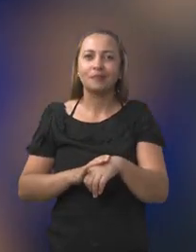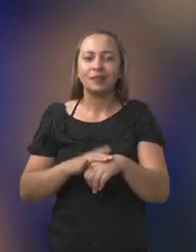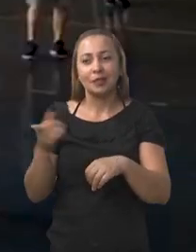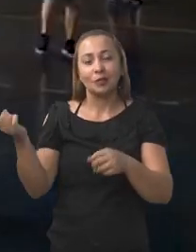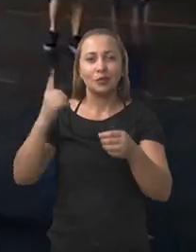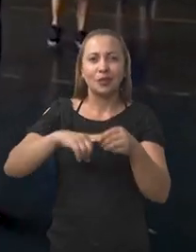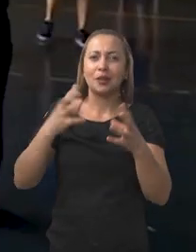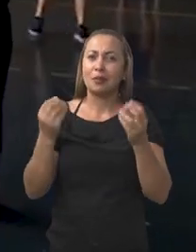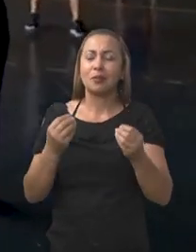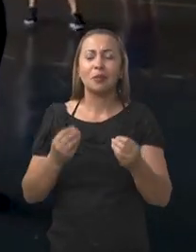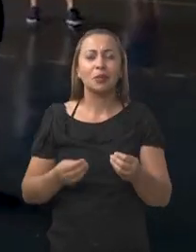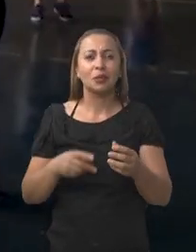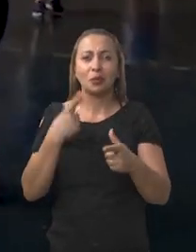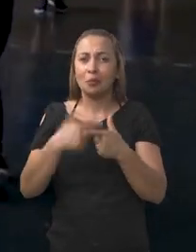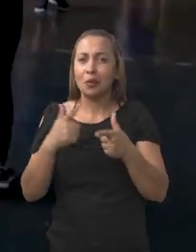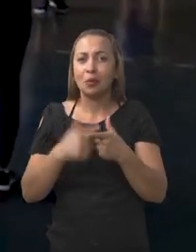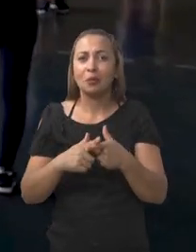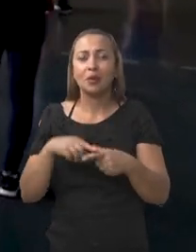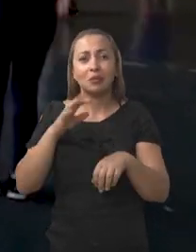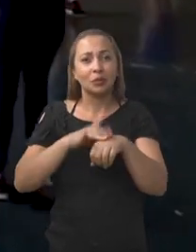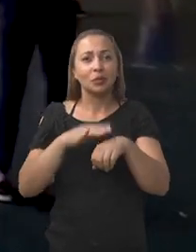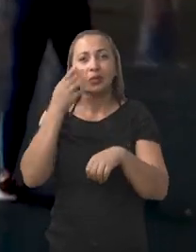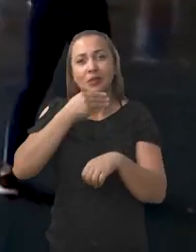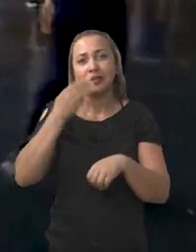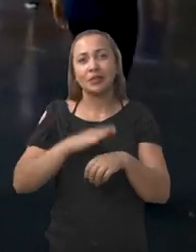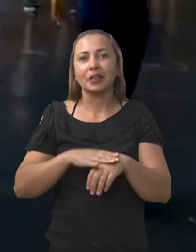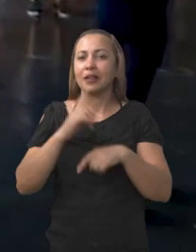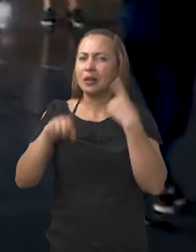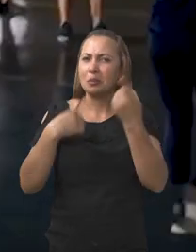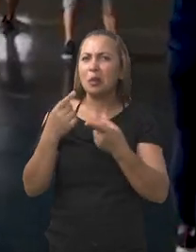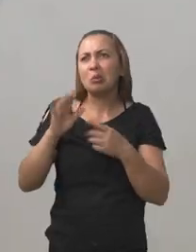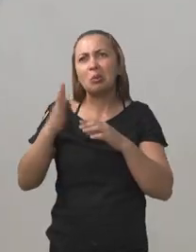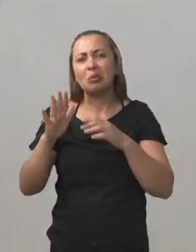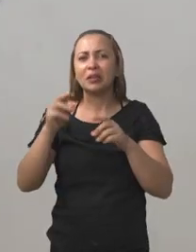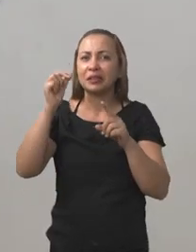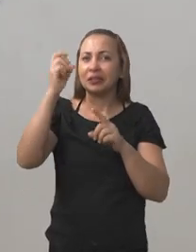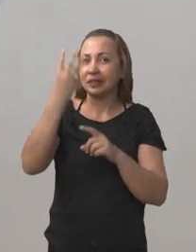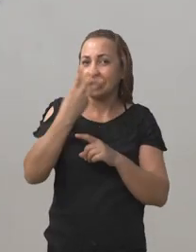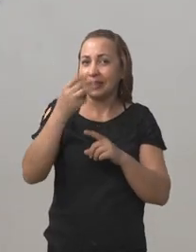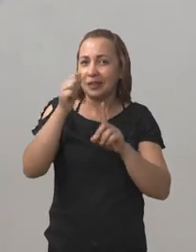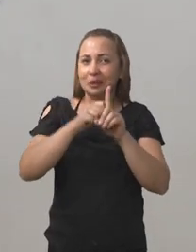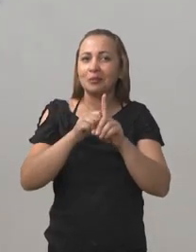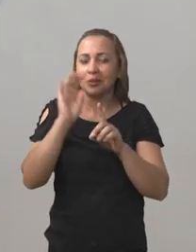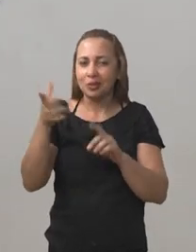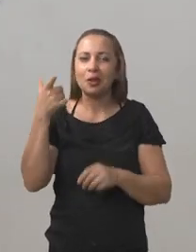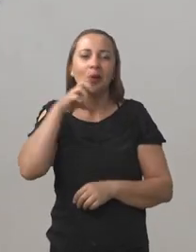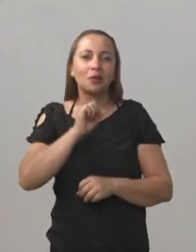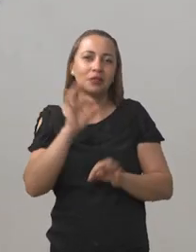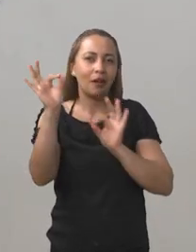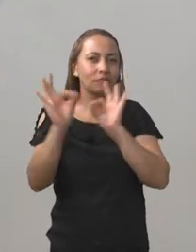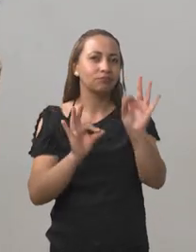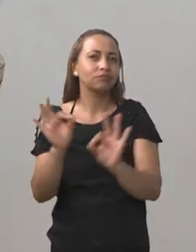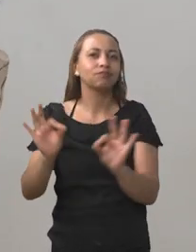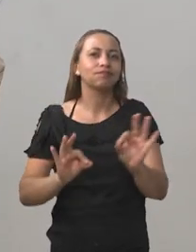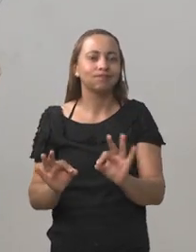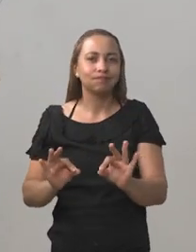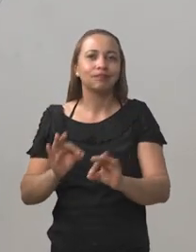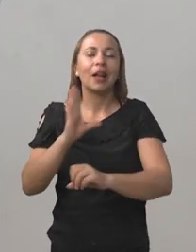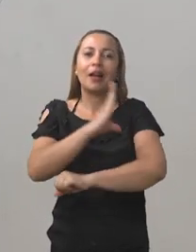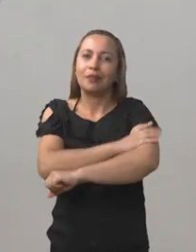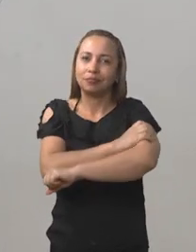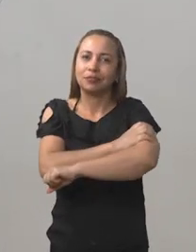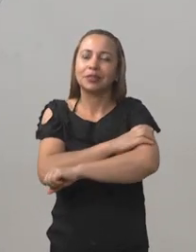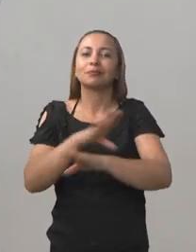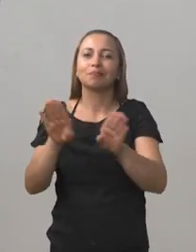gente muito descompensados, descontrolados. E depois de algum tempo, 3 meses, a gente já consegue controlar essa diabetes, controlar a